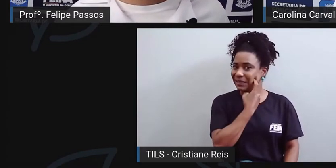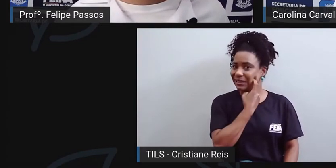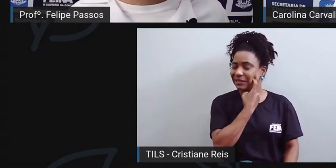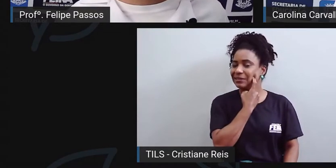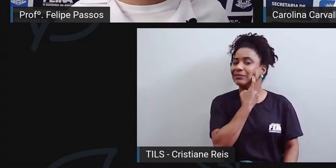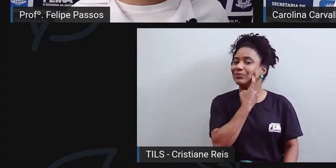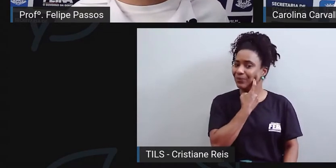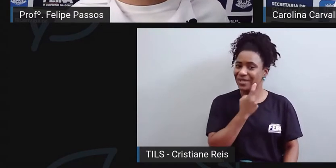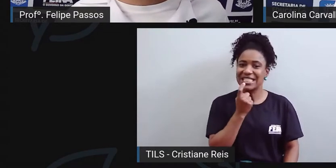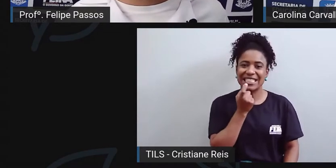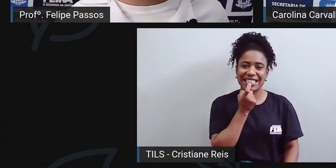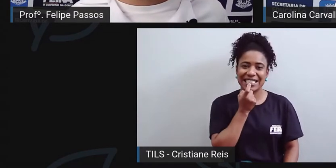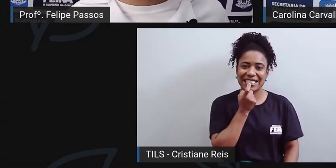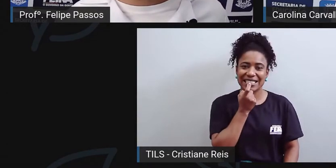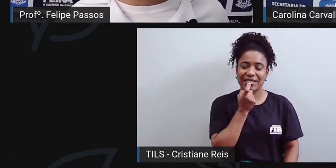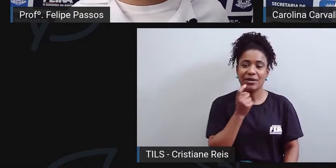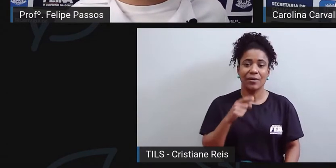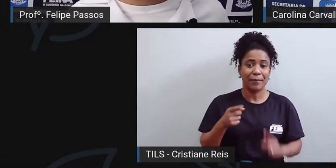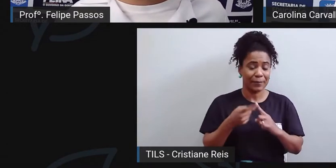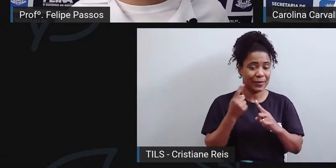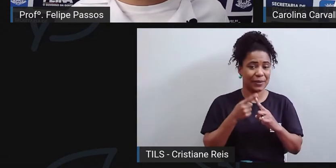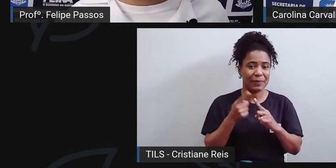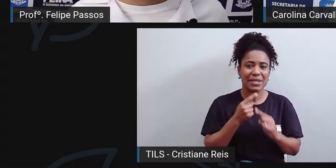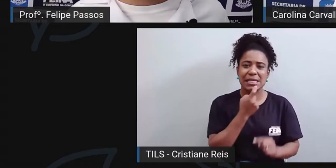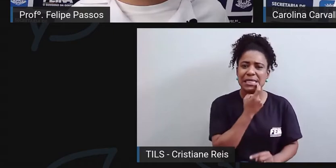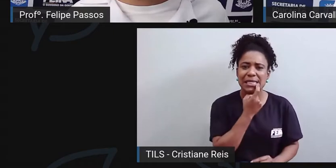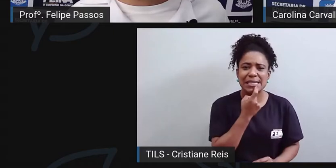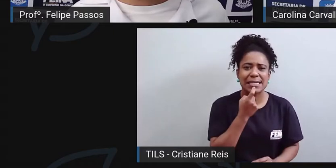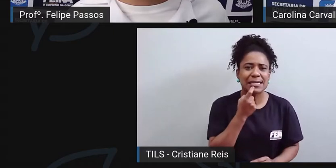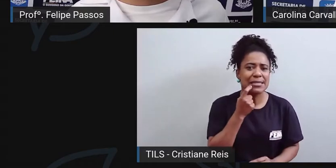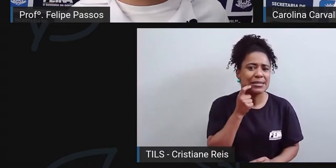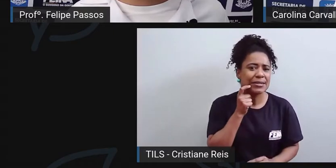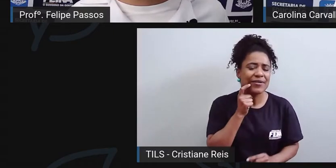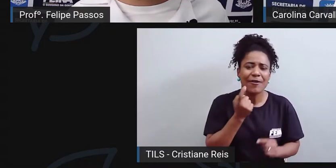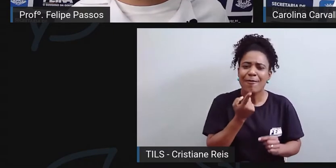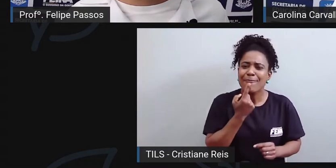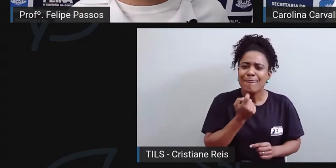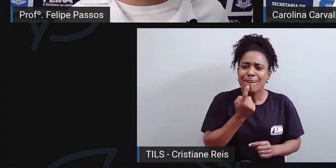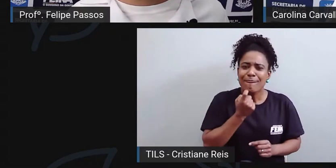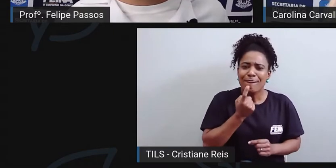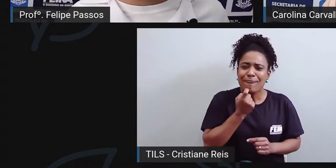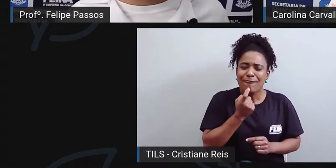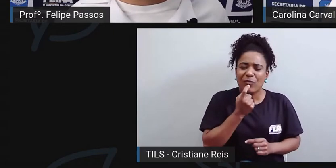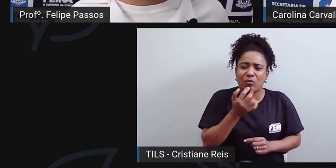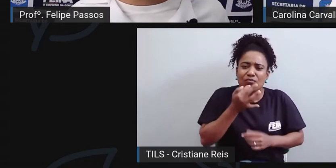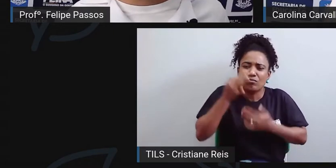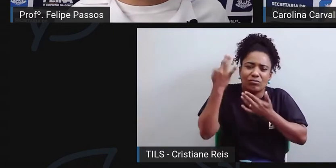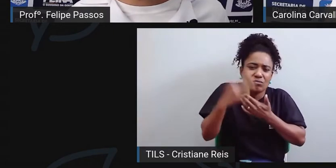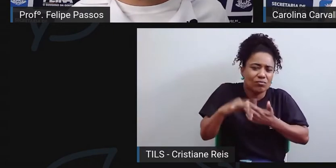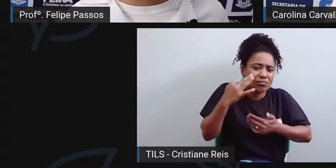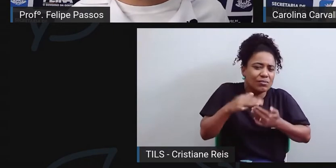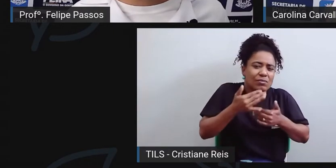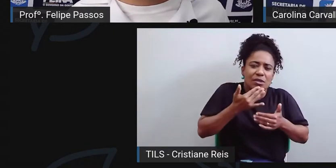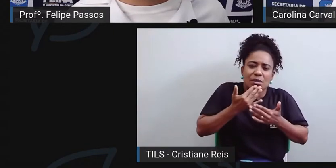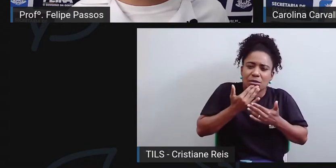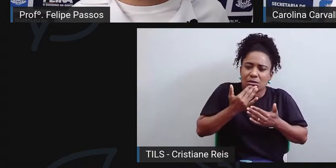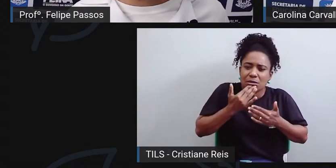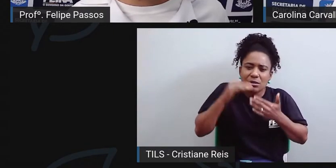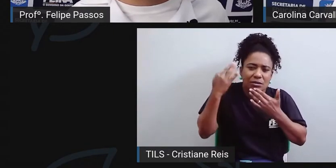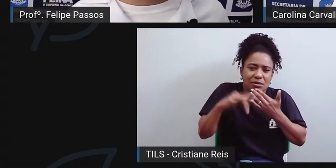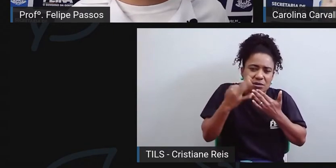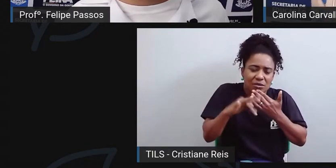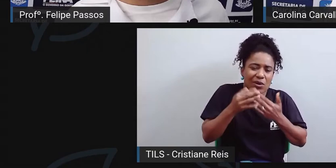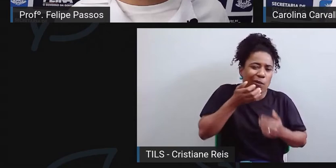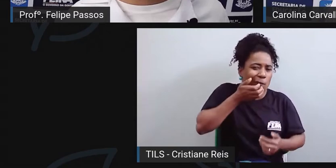ela vai causar, primeiro, uma inflamação nessa gengiva, que vai passar a se apresentar avermelhada,